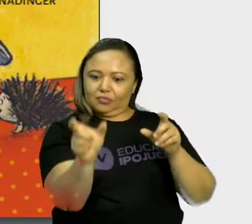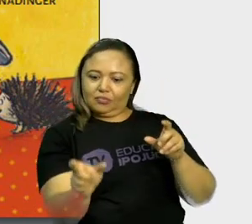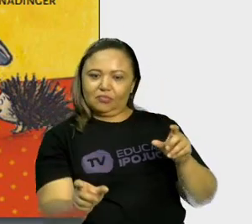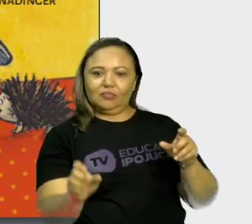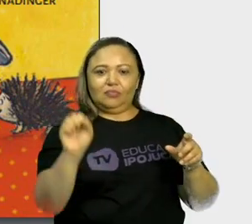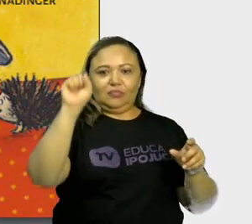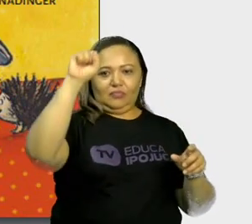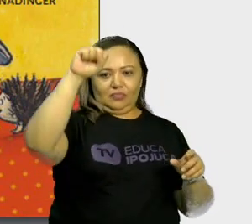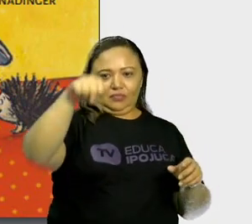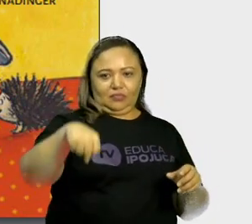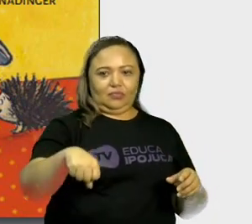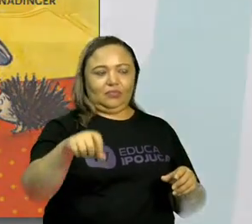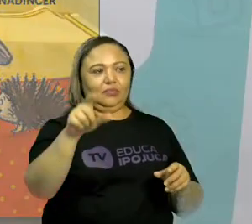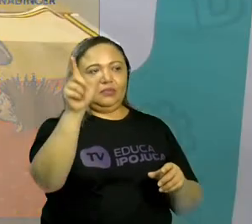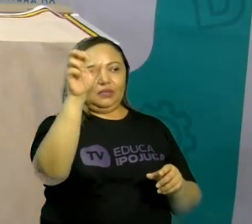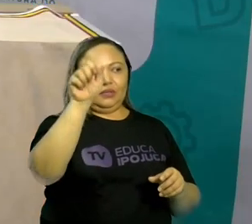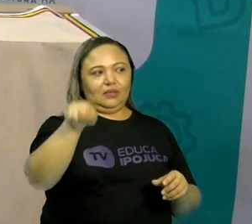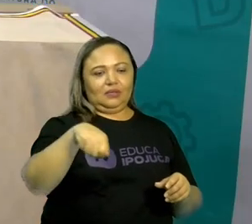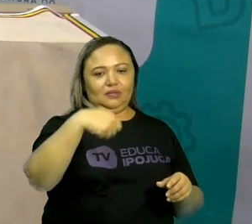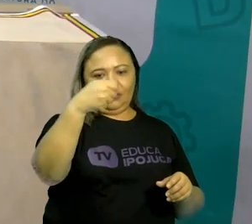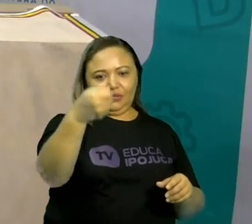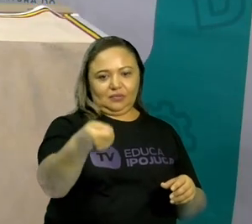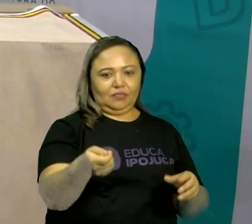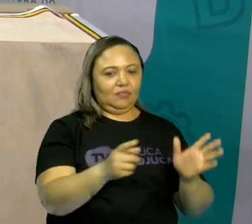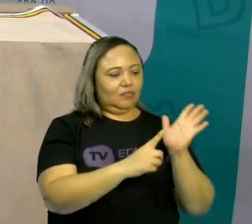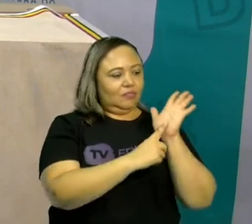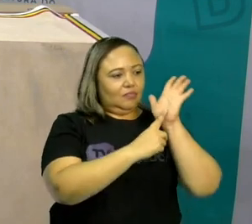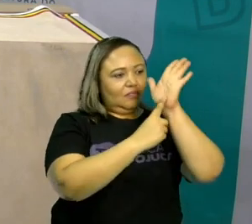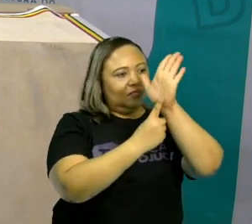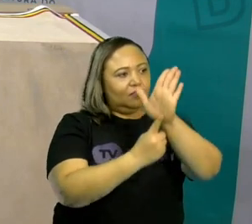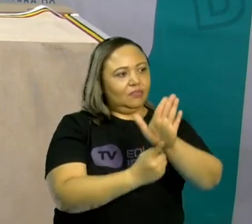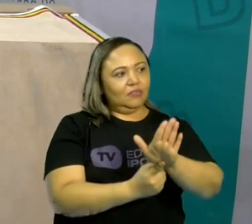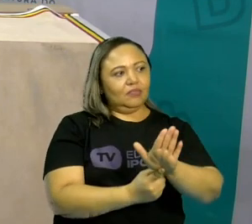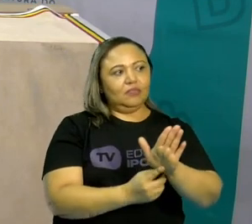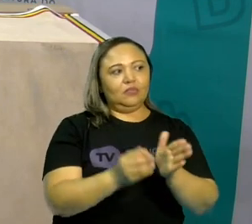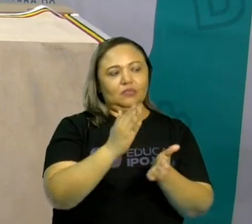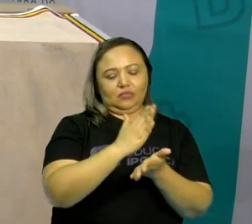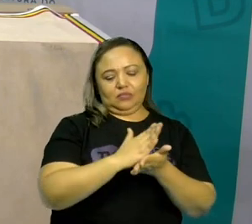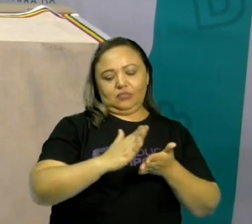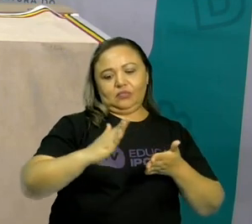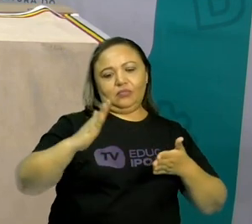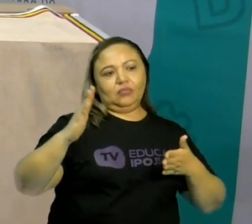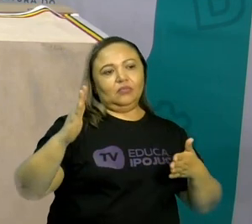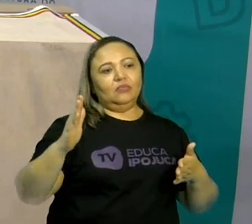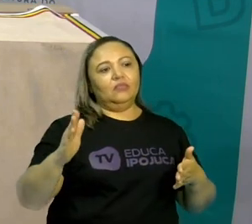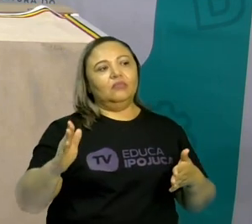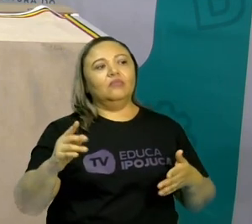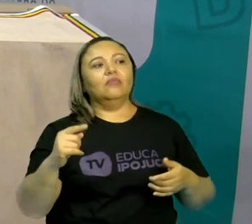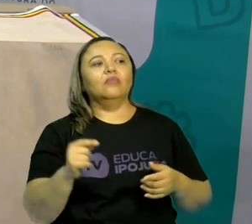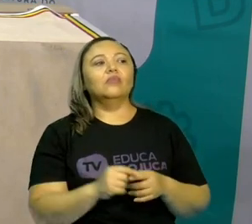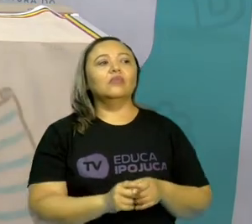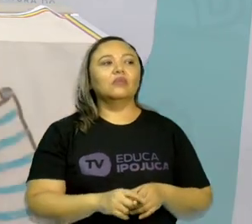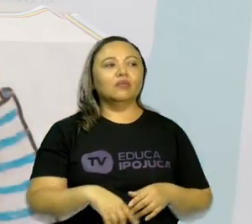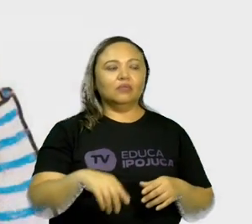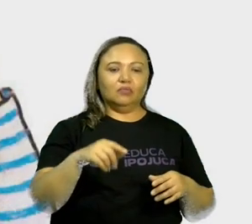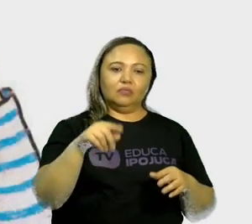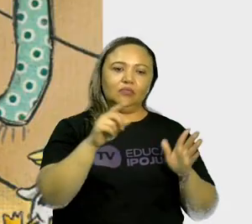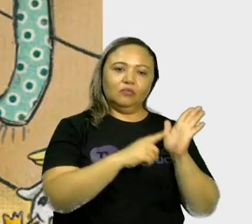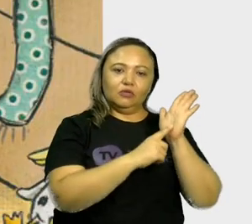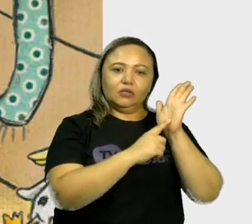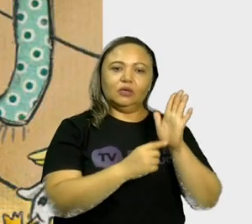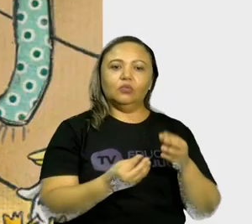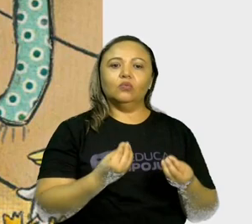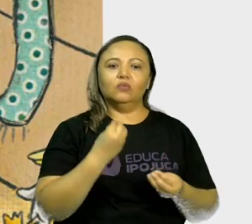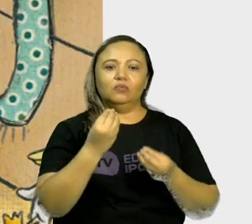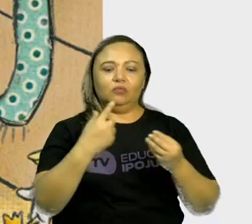é Rens Janice. E vamos lá começar? Eu sou assim e vou te